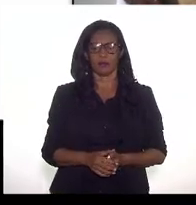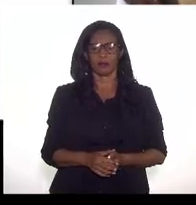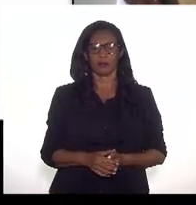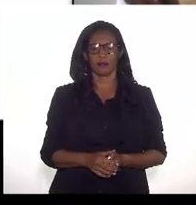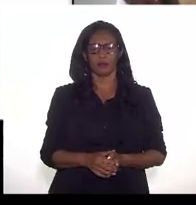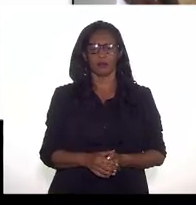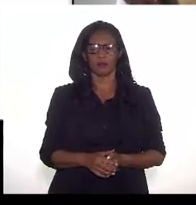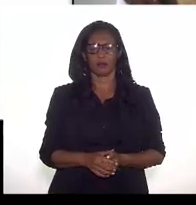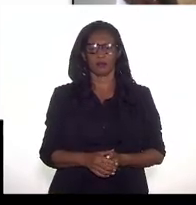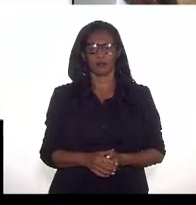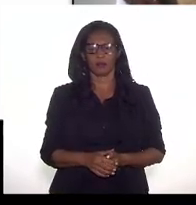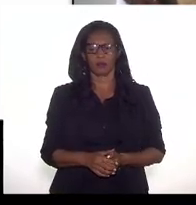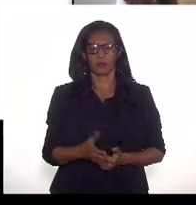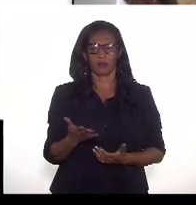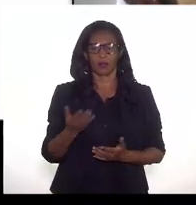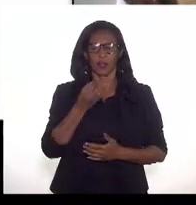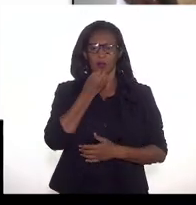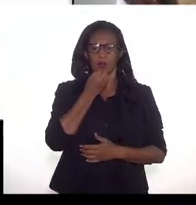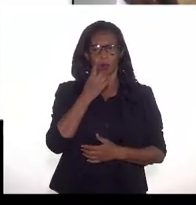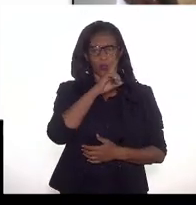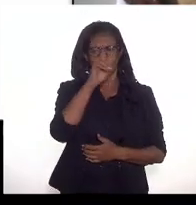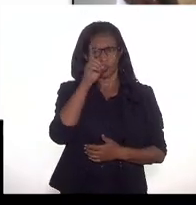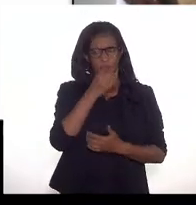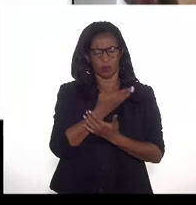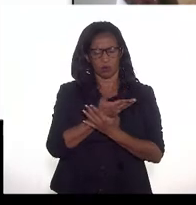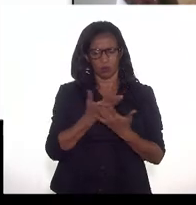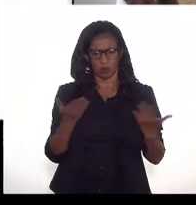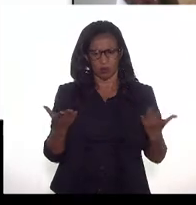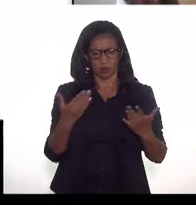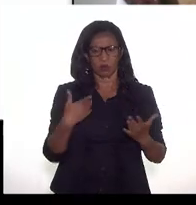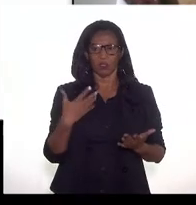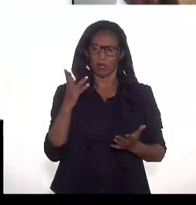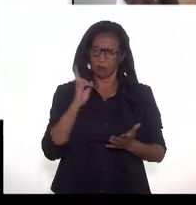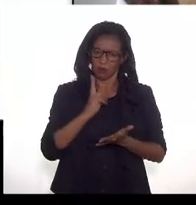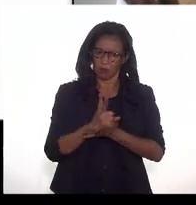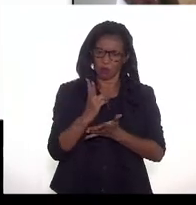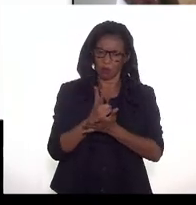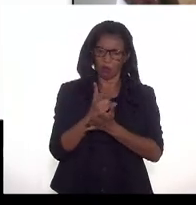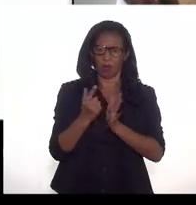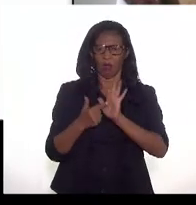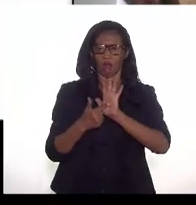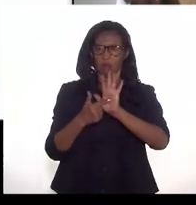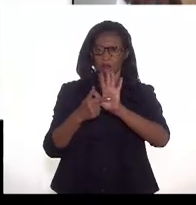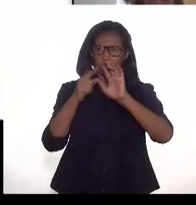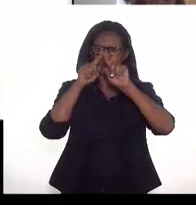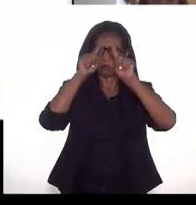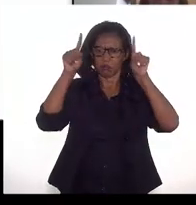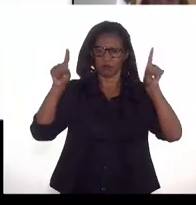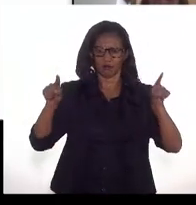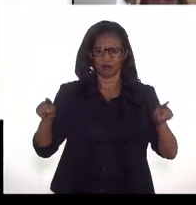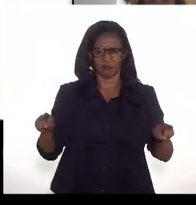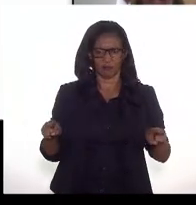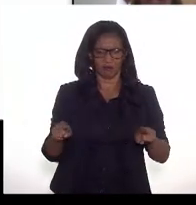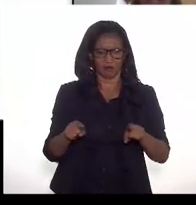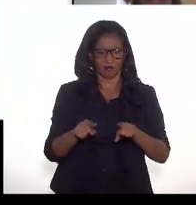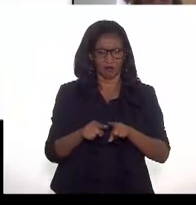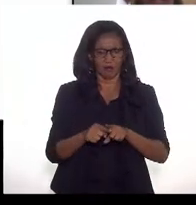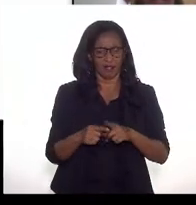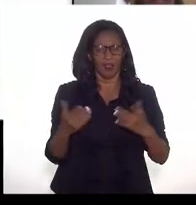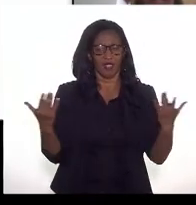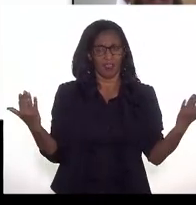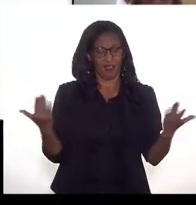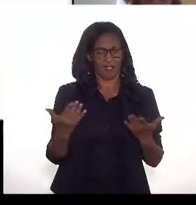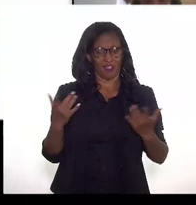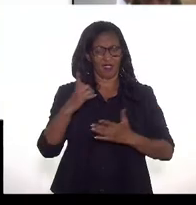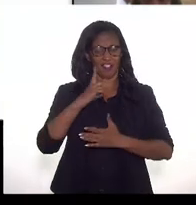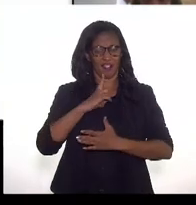obrigado. Então bom dia a todos. Continuando a apresentação, aqui a gente tem um desenho esquemático dos